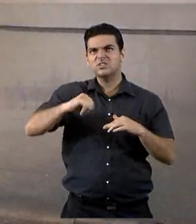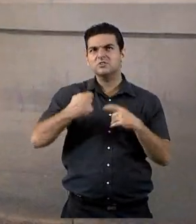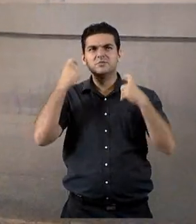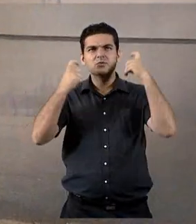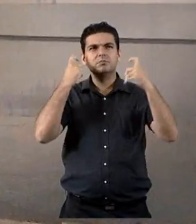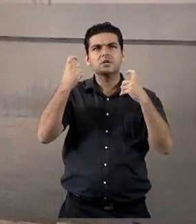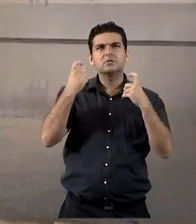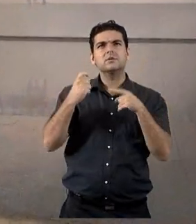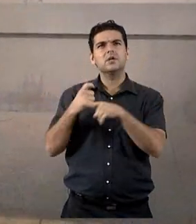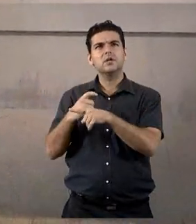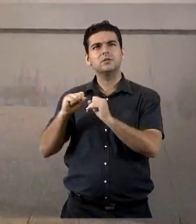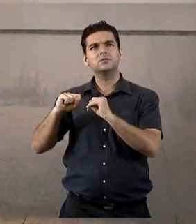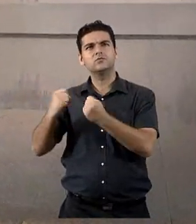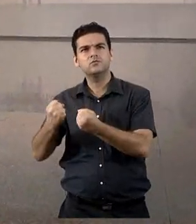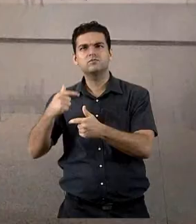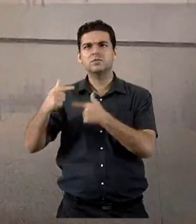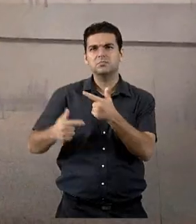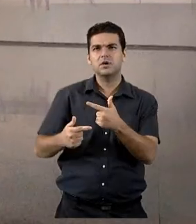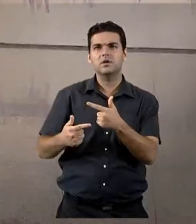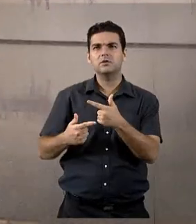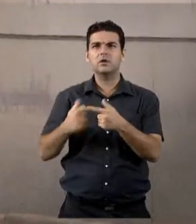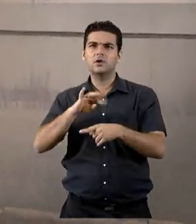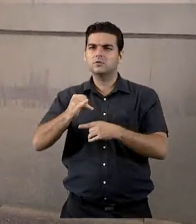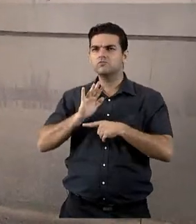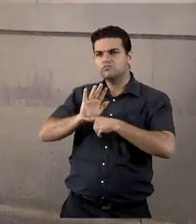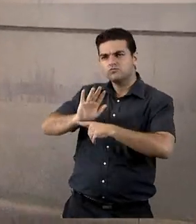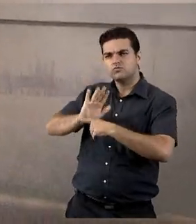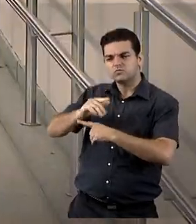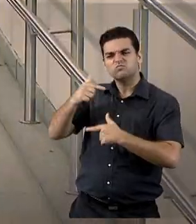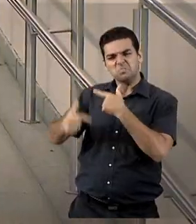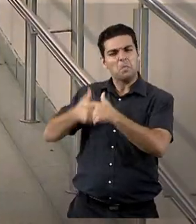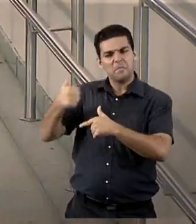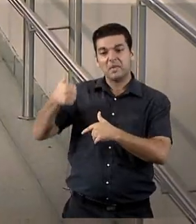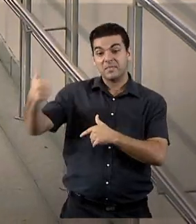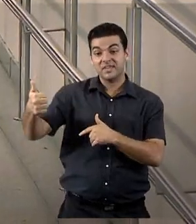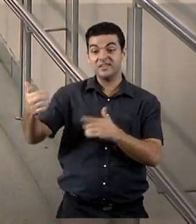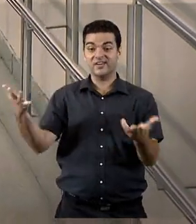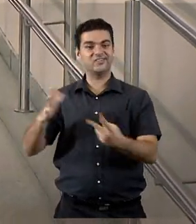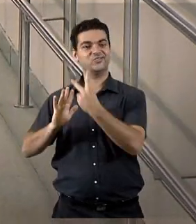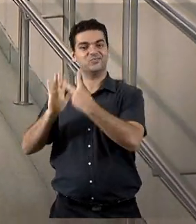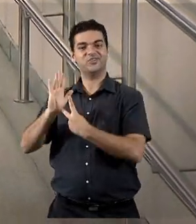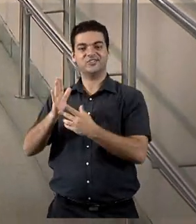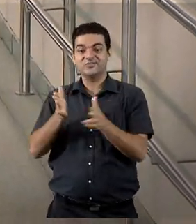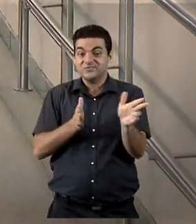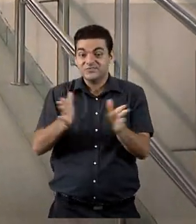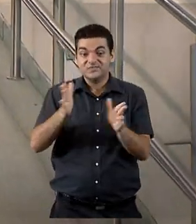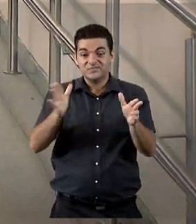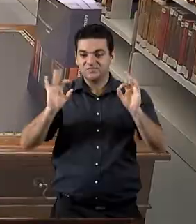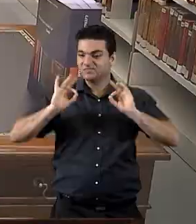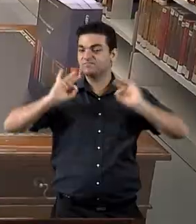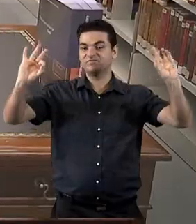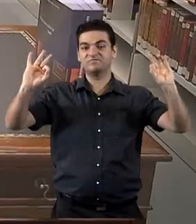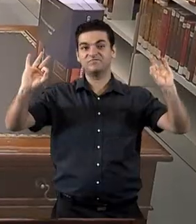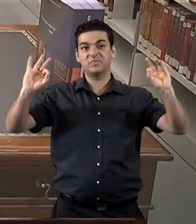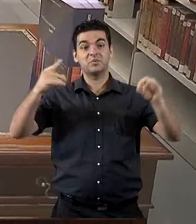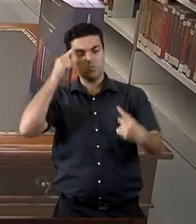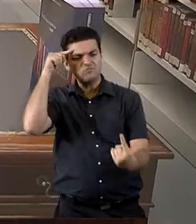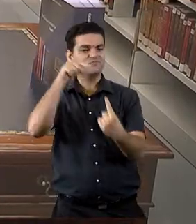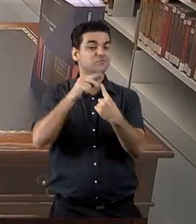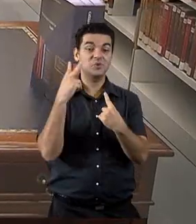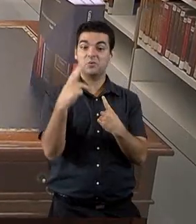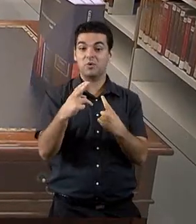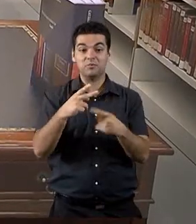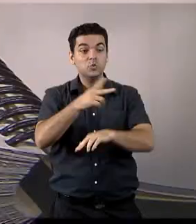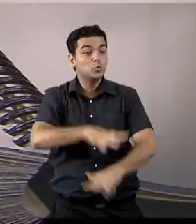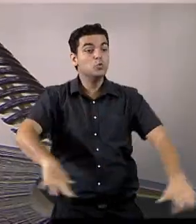autonomia que ele precisava para exercer suas funções e hoje desenvolve o projeto Acessibilidade Funcional com o mesmo objetivo